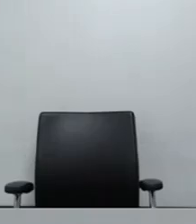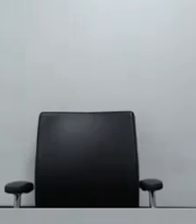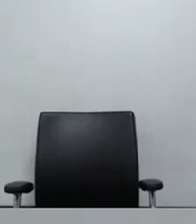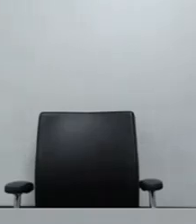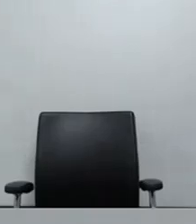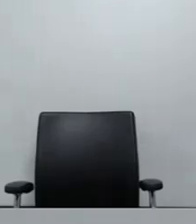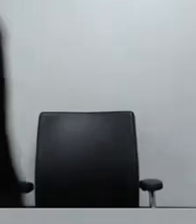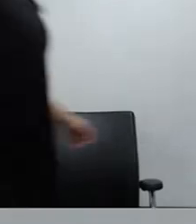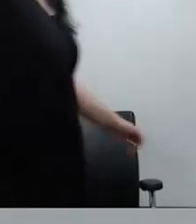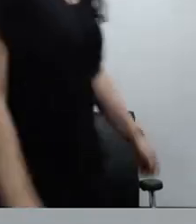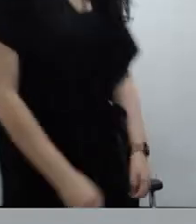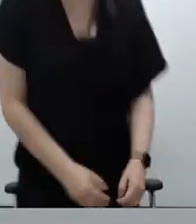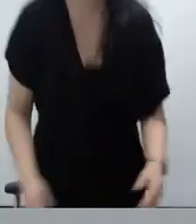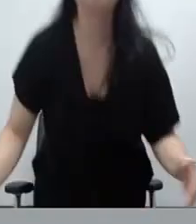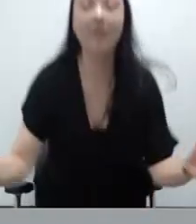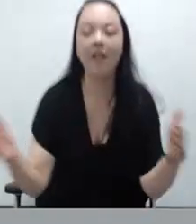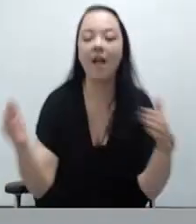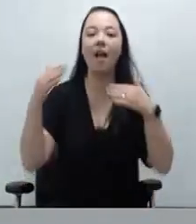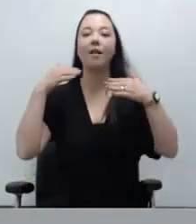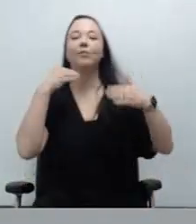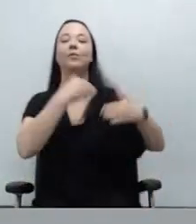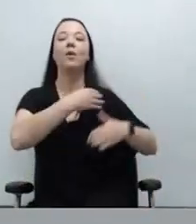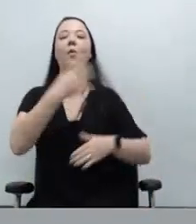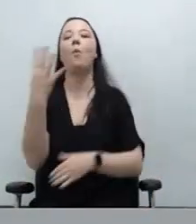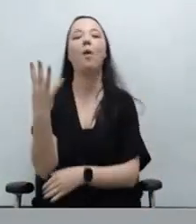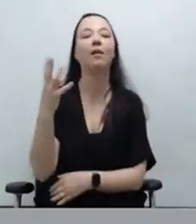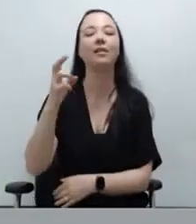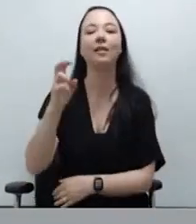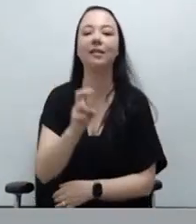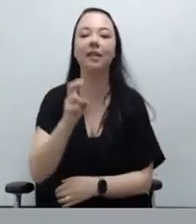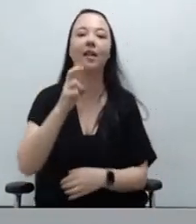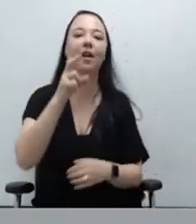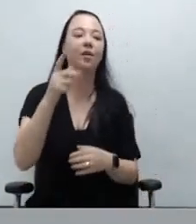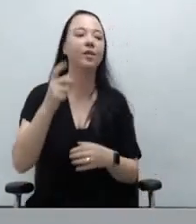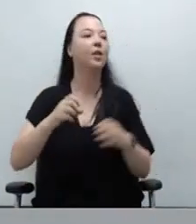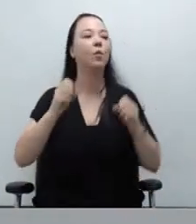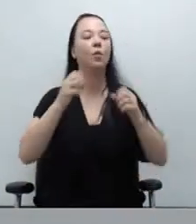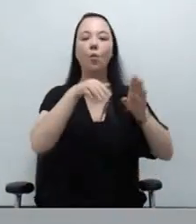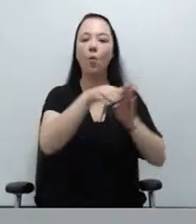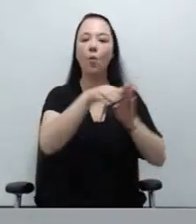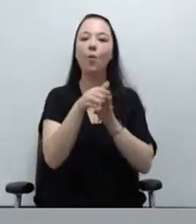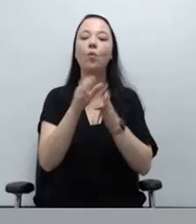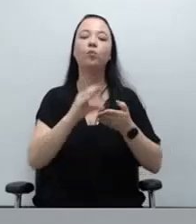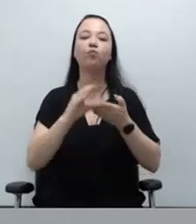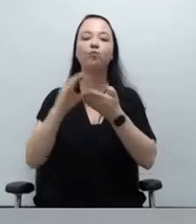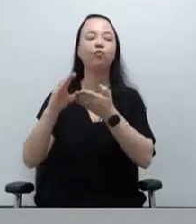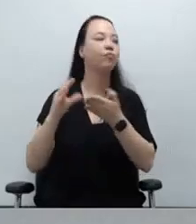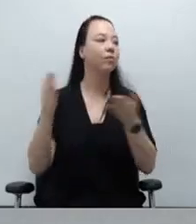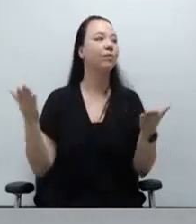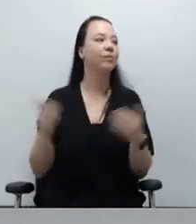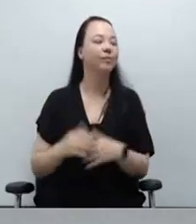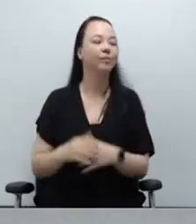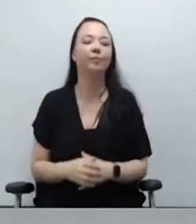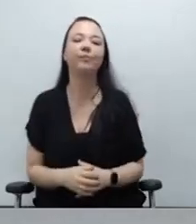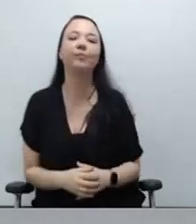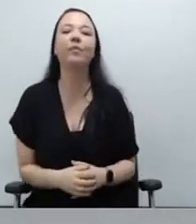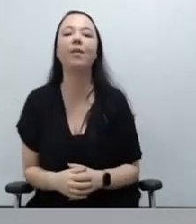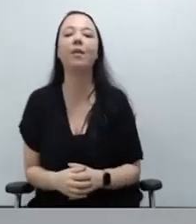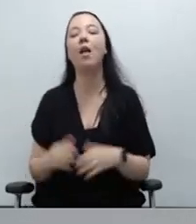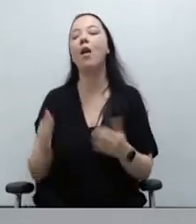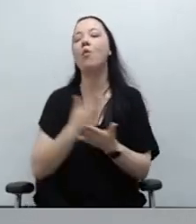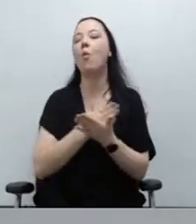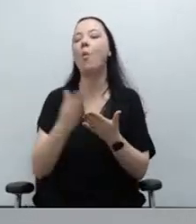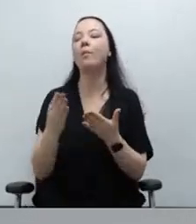45ª sessão ordinária do Conselho Superior da Defensoria Pública, iniciando com